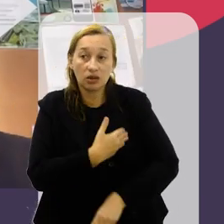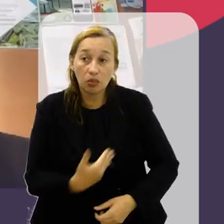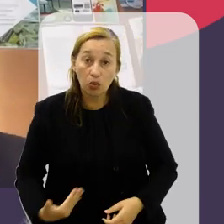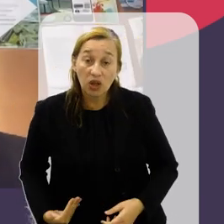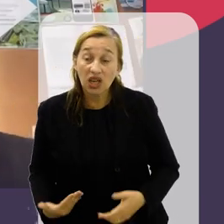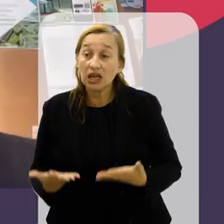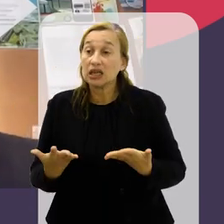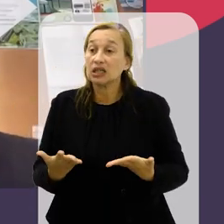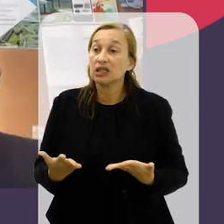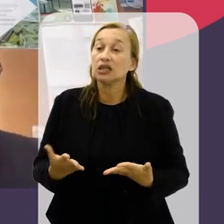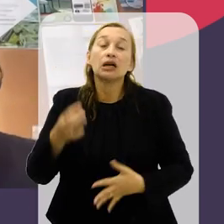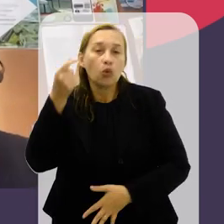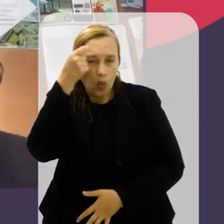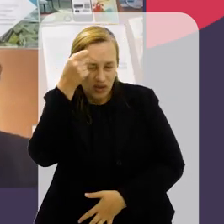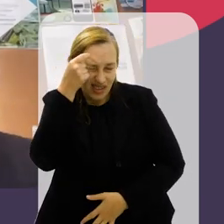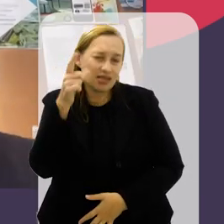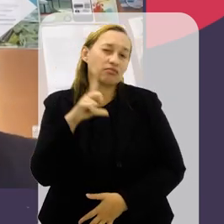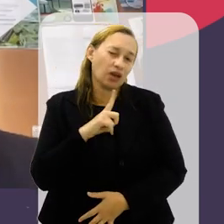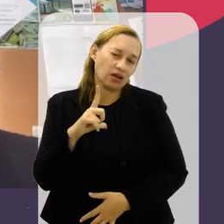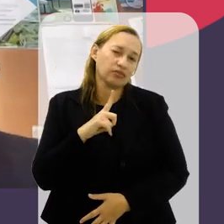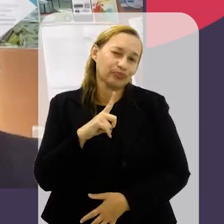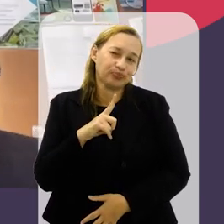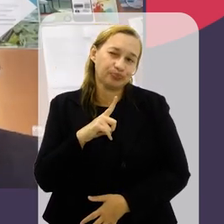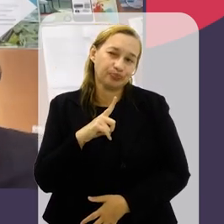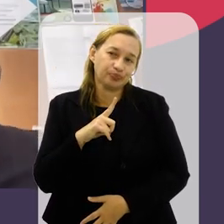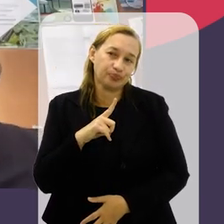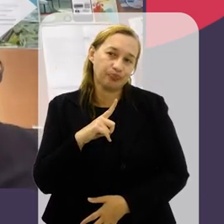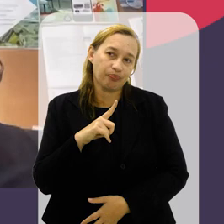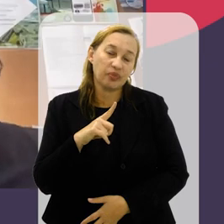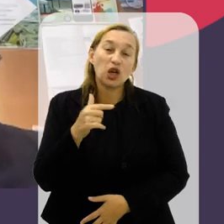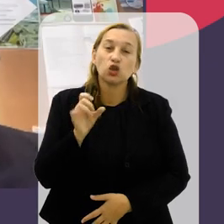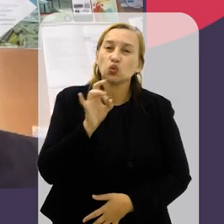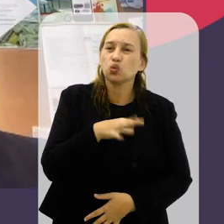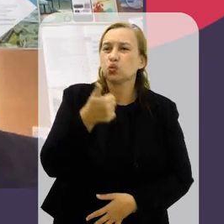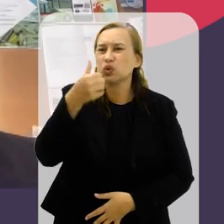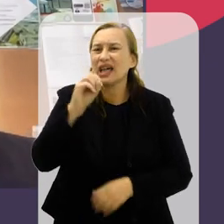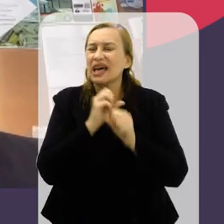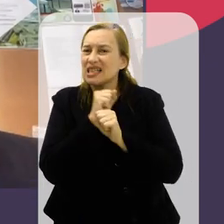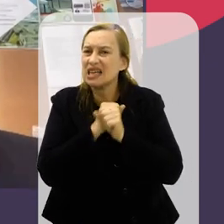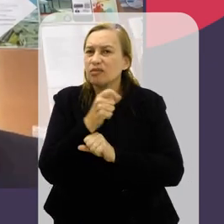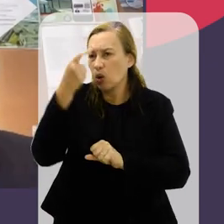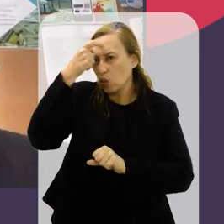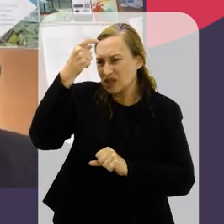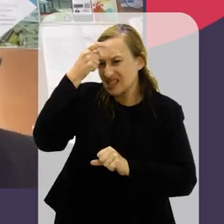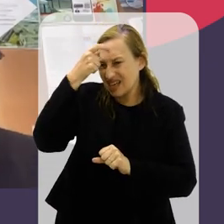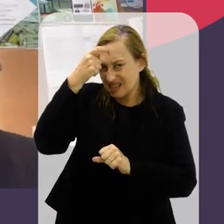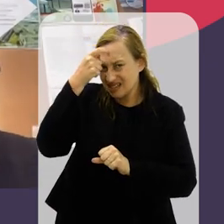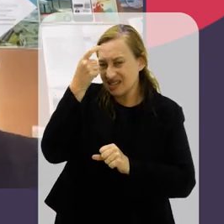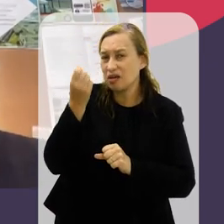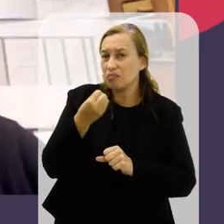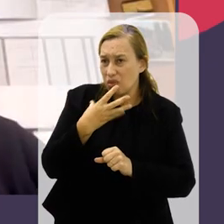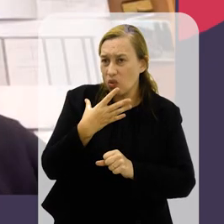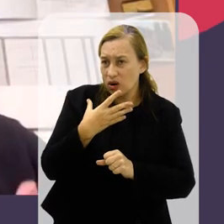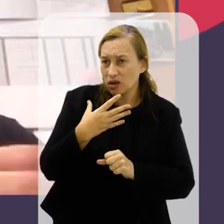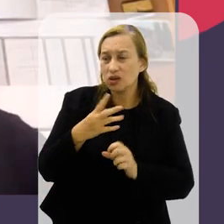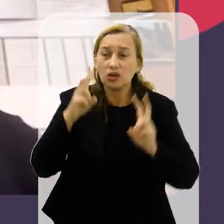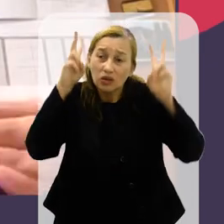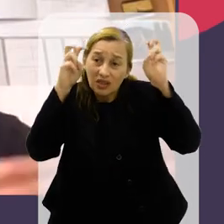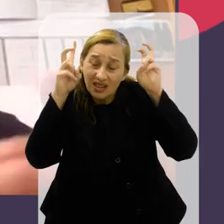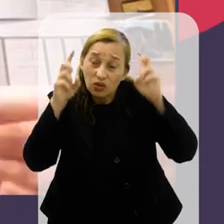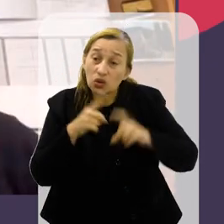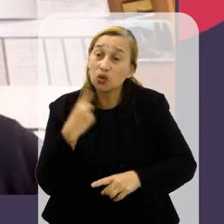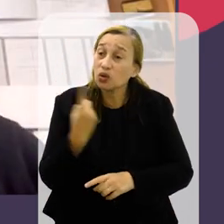no Brasil, inclusive na segurança pública, que estão cientes disso. Nos últimos dez anos há uma